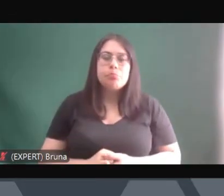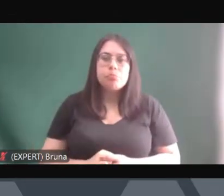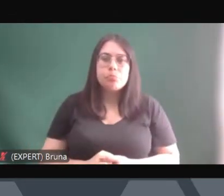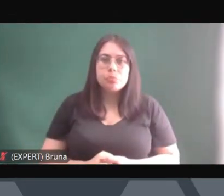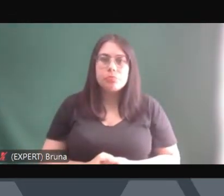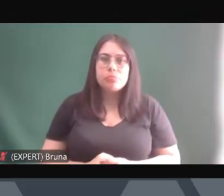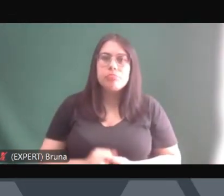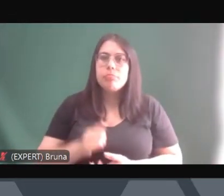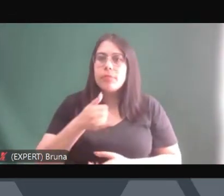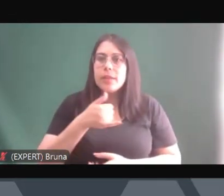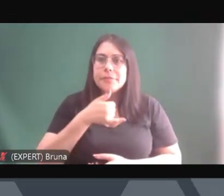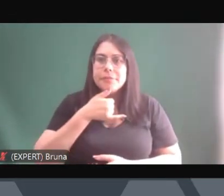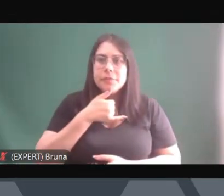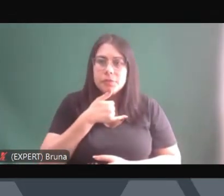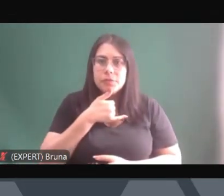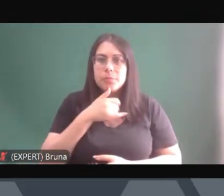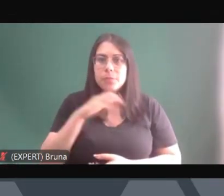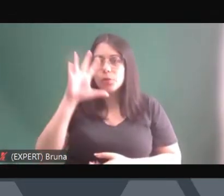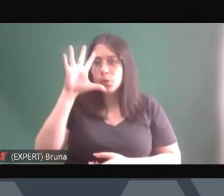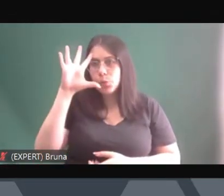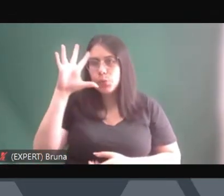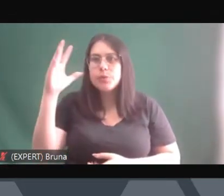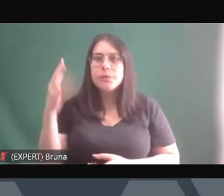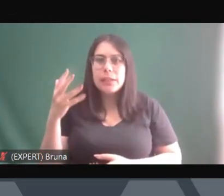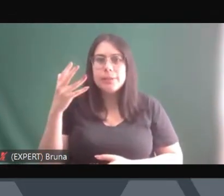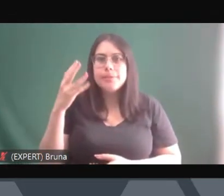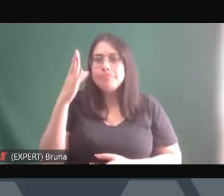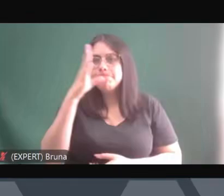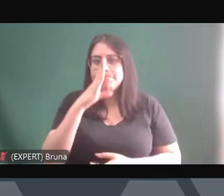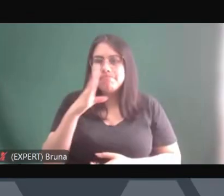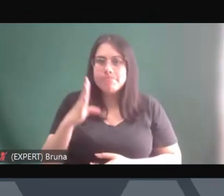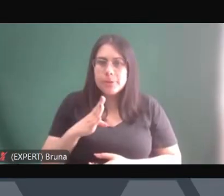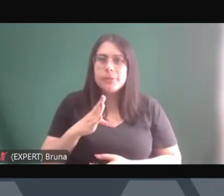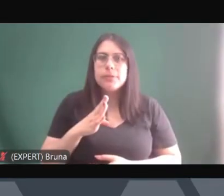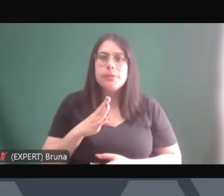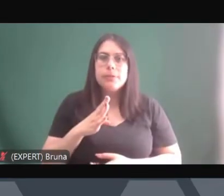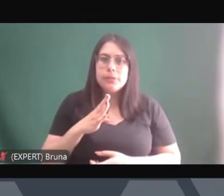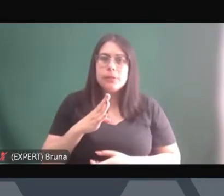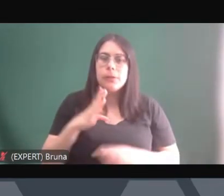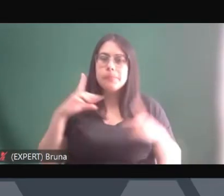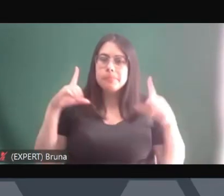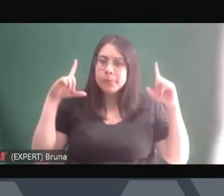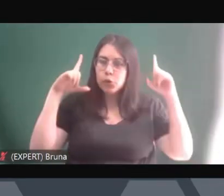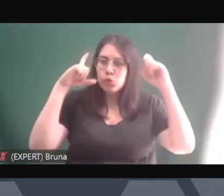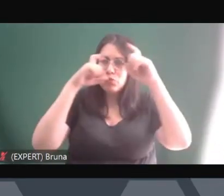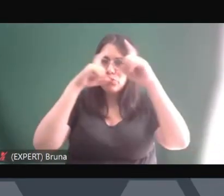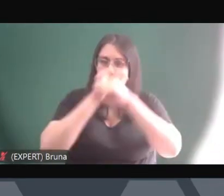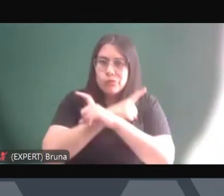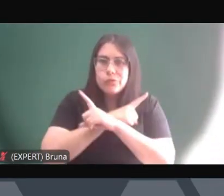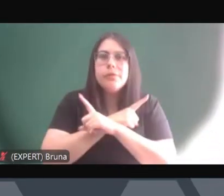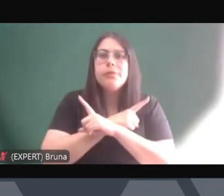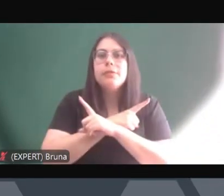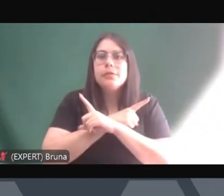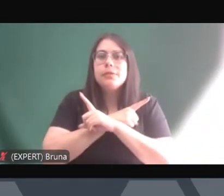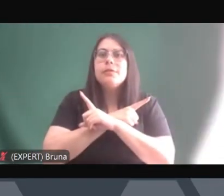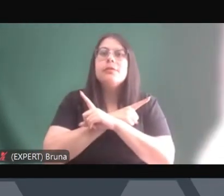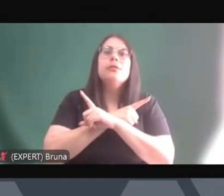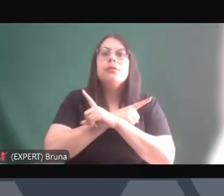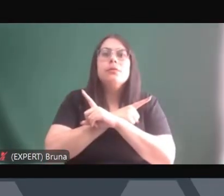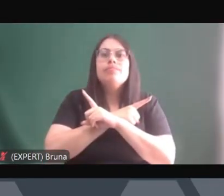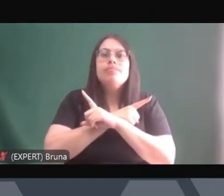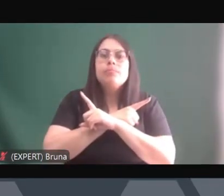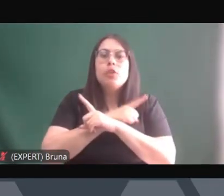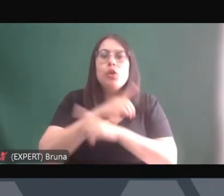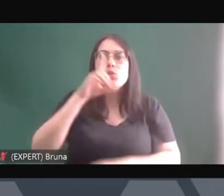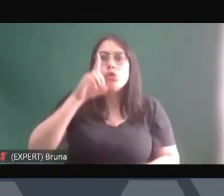infelizmente a realidade brasileira é bastante complexa no que diz respeito ao desrespeito aos